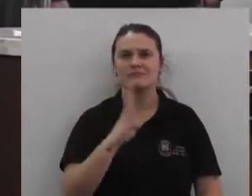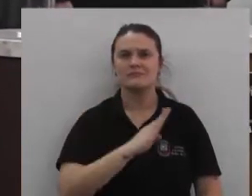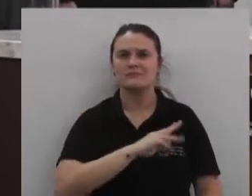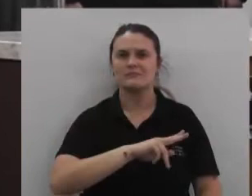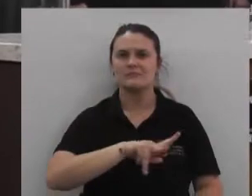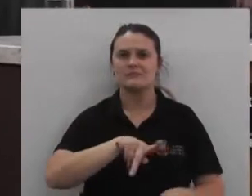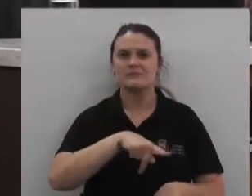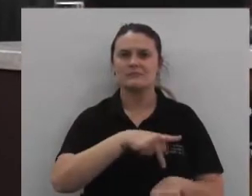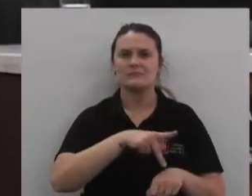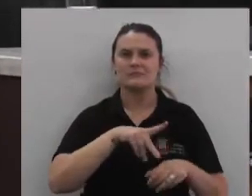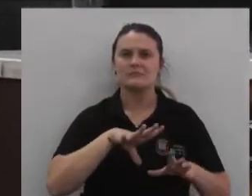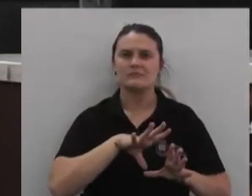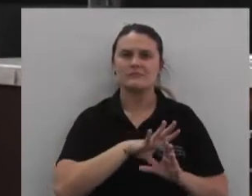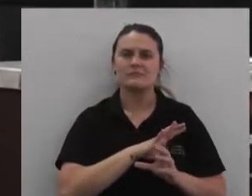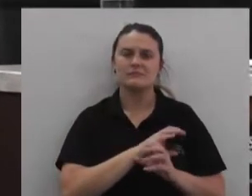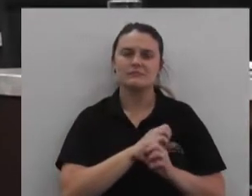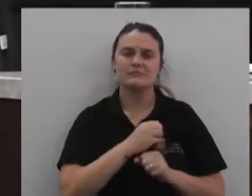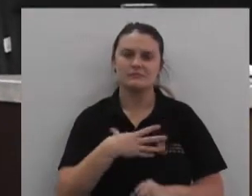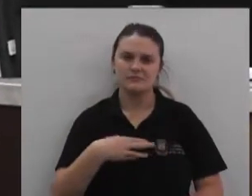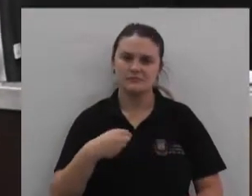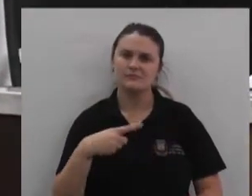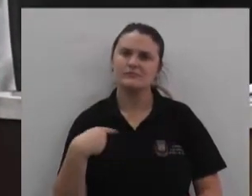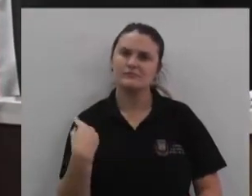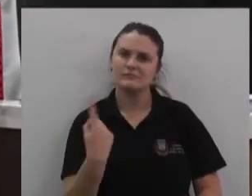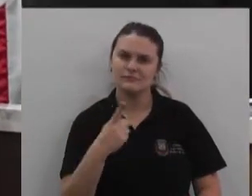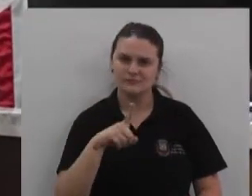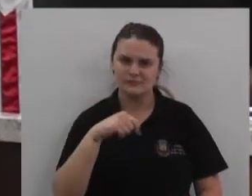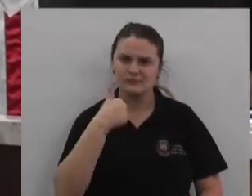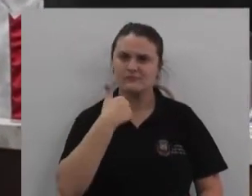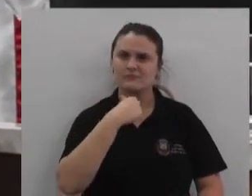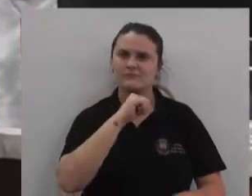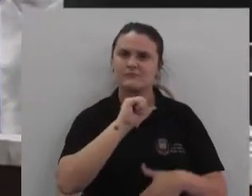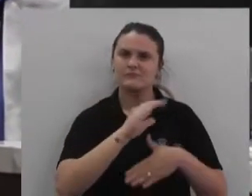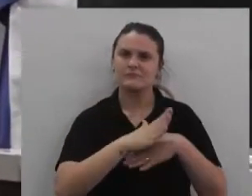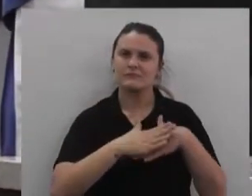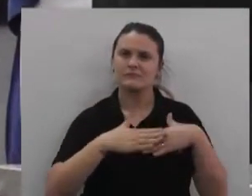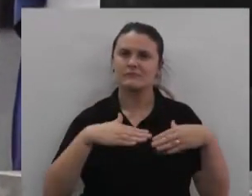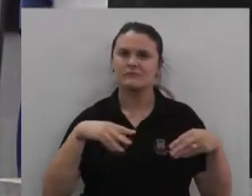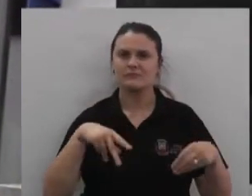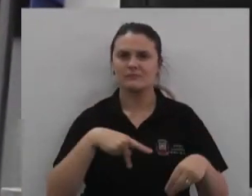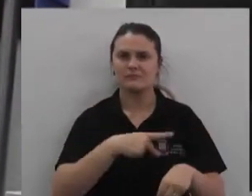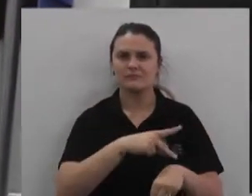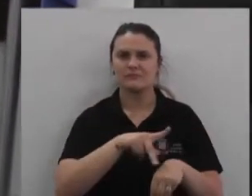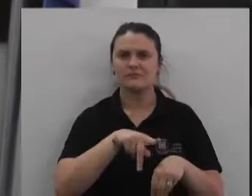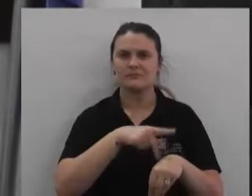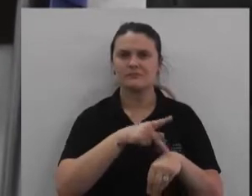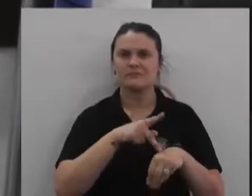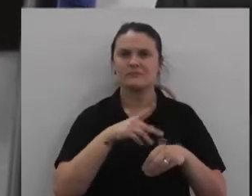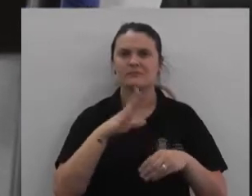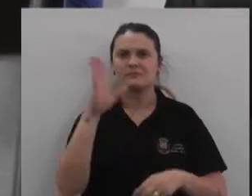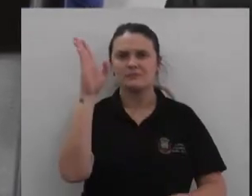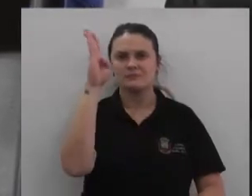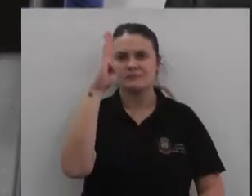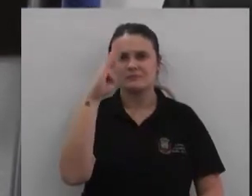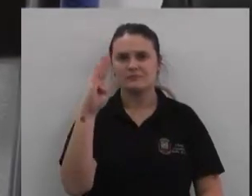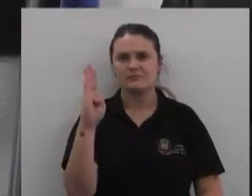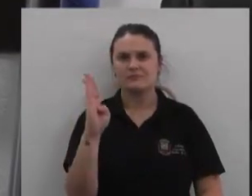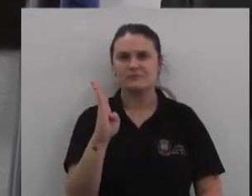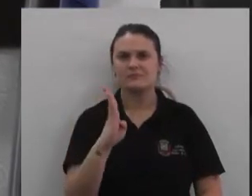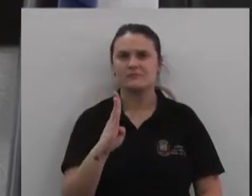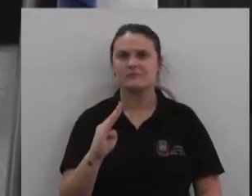o Brasil, a pátria amada Dos filhos desses sorras Lã e gentil Pátria amada, Brasil